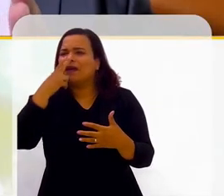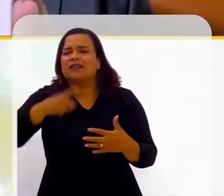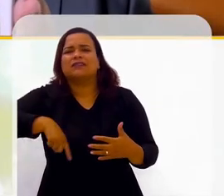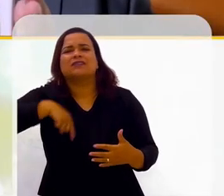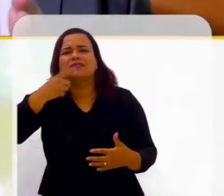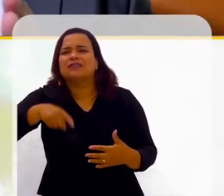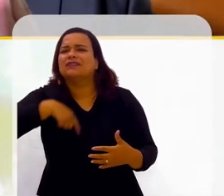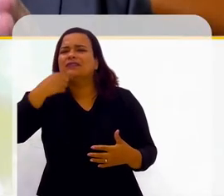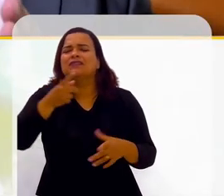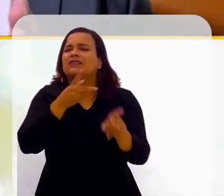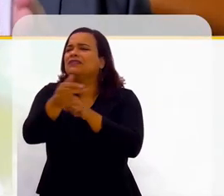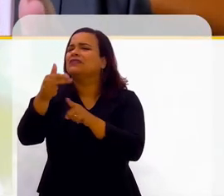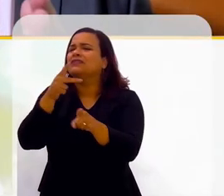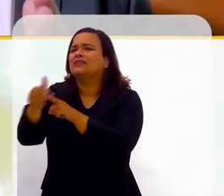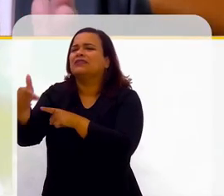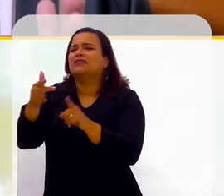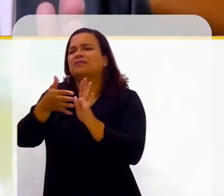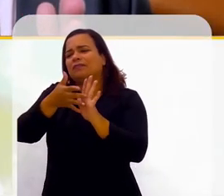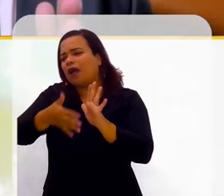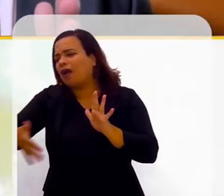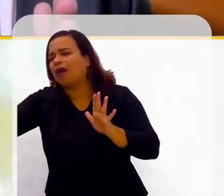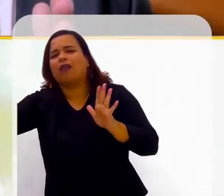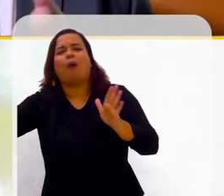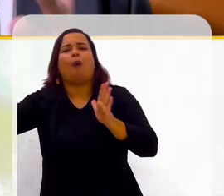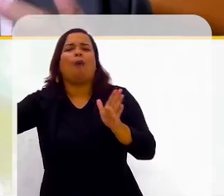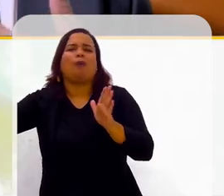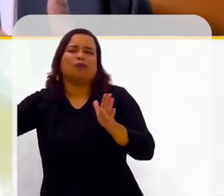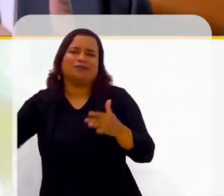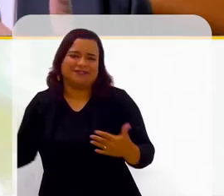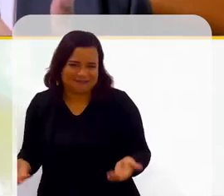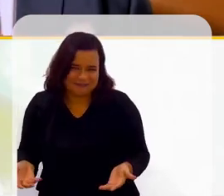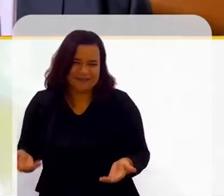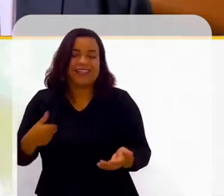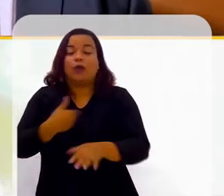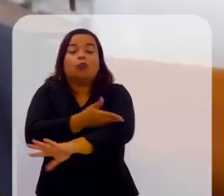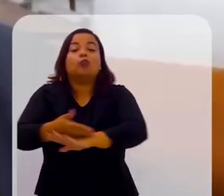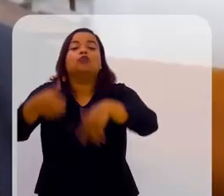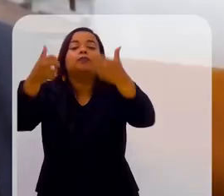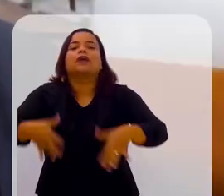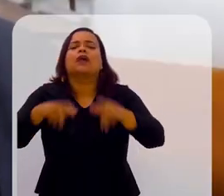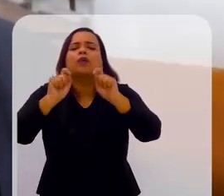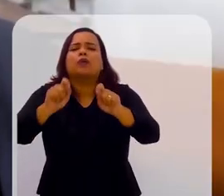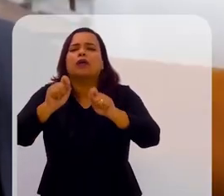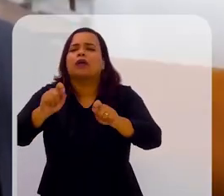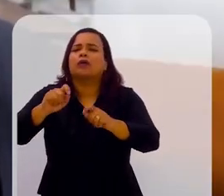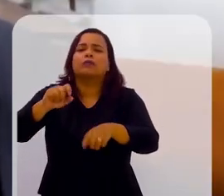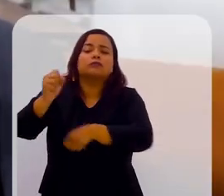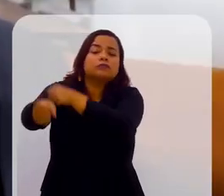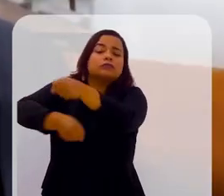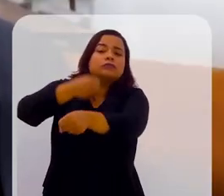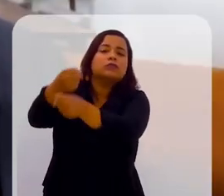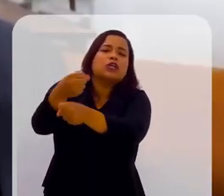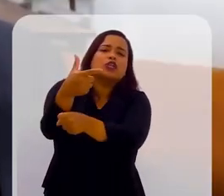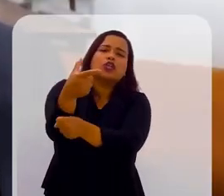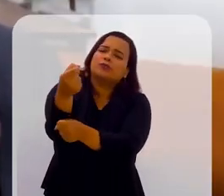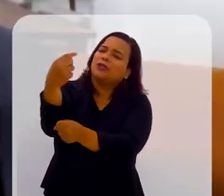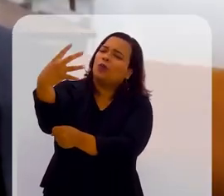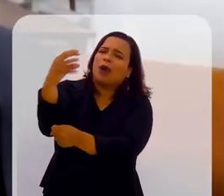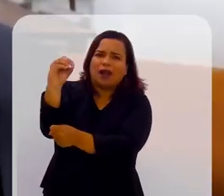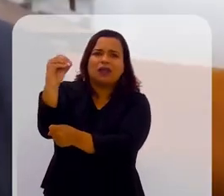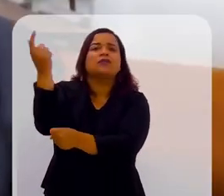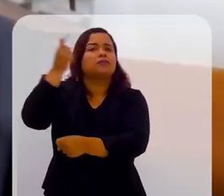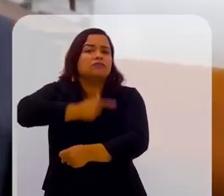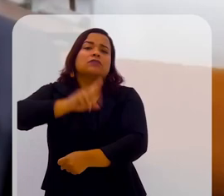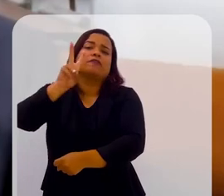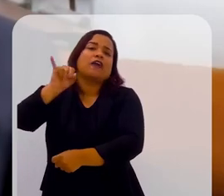capacidade de conquistas e de produção no longo prazo. E o que eu costumo dizer para as pessoas é, 2040 vai chegar. Quer você